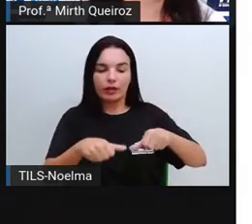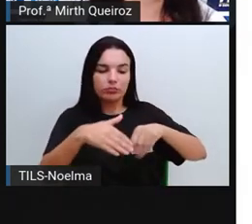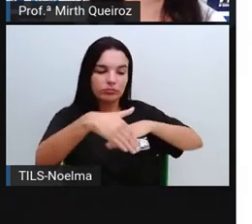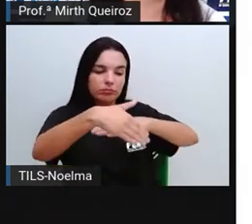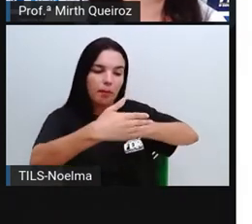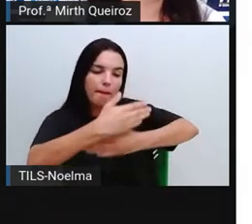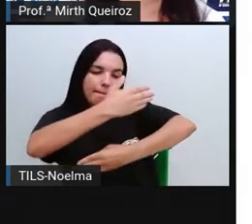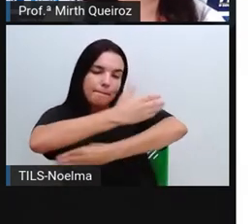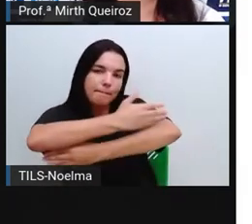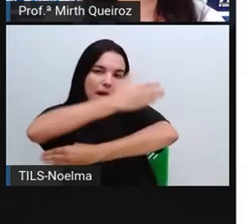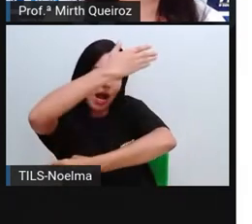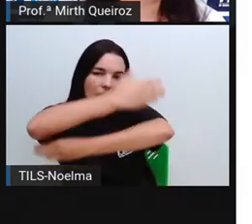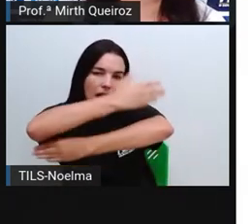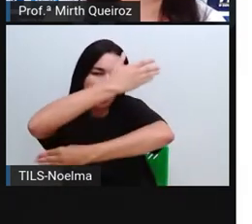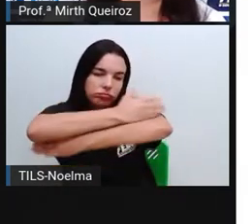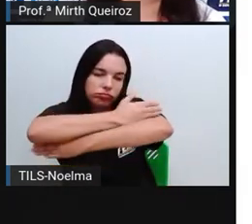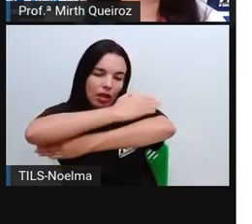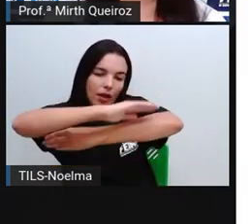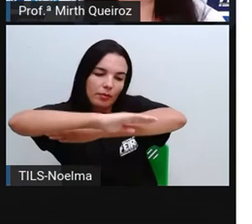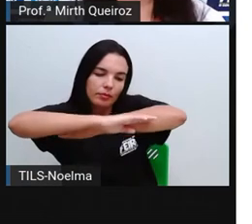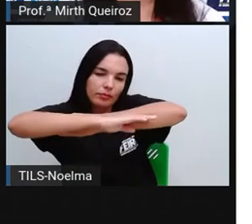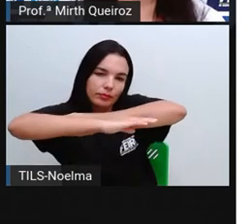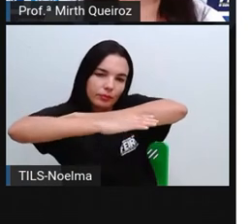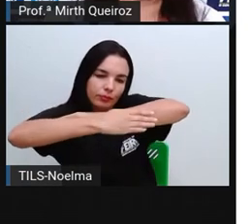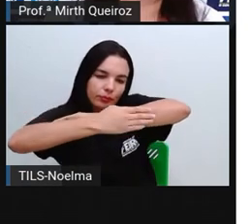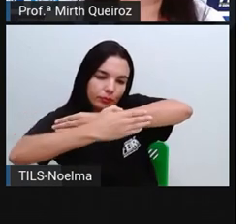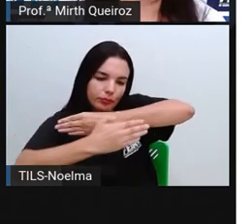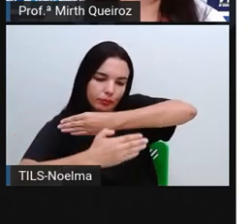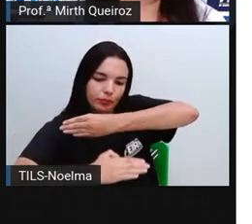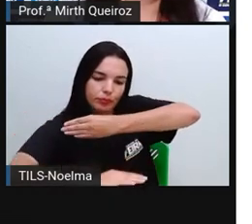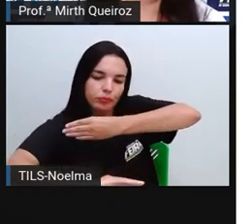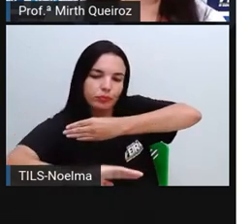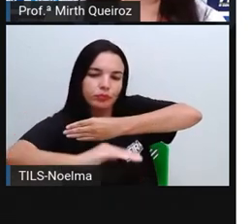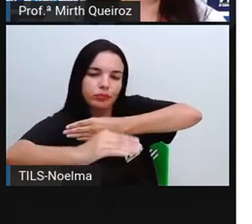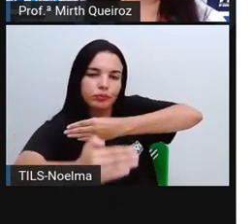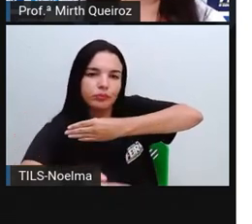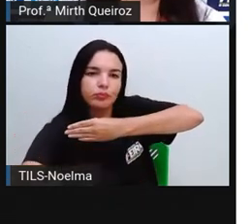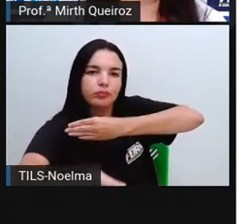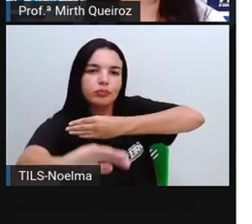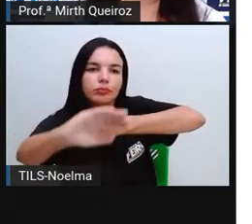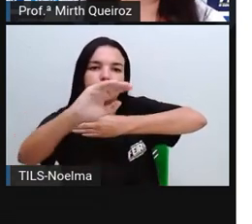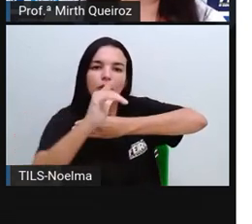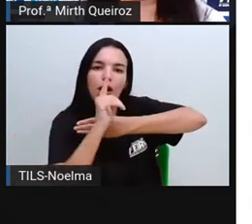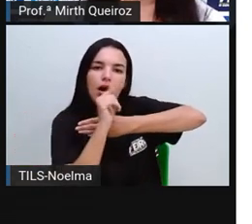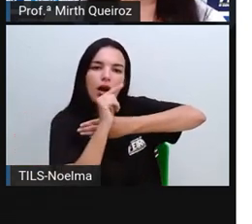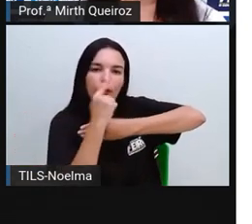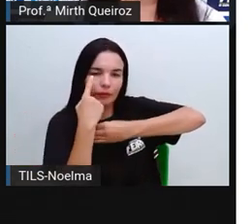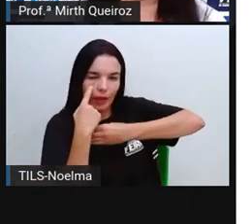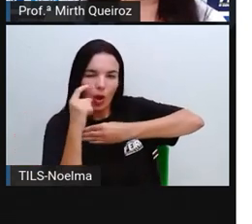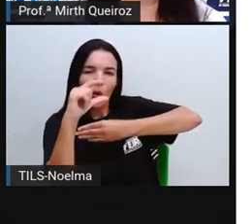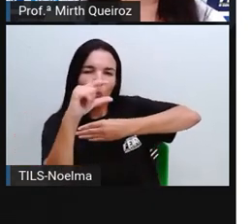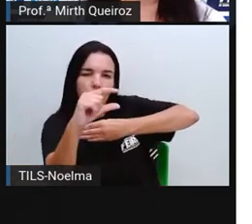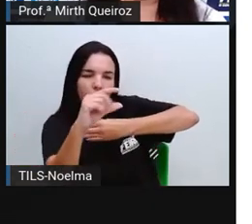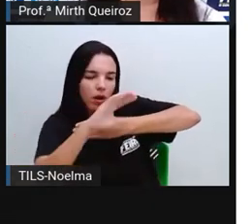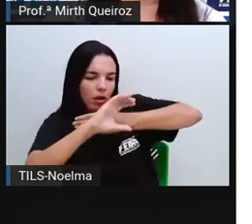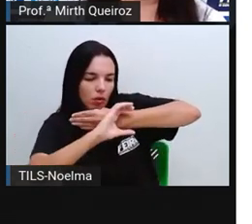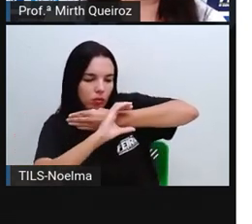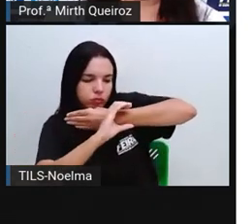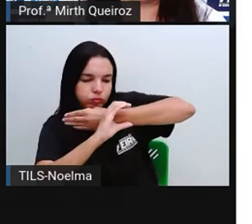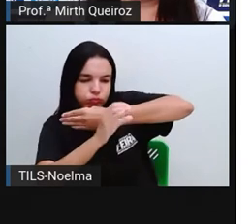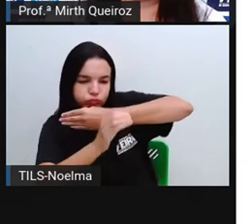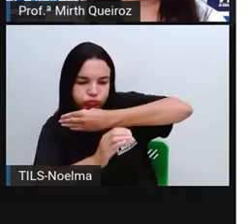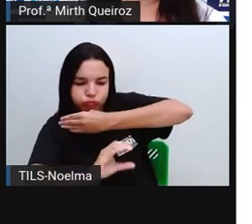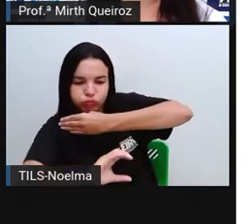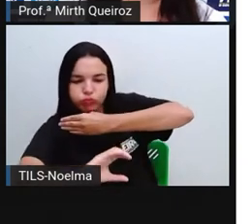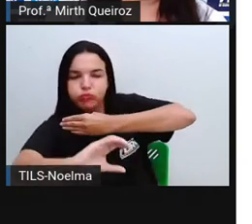através de uma entrada, sendo conduzida até um combuto forçado. Olha só, tem um pequeno orifício, um pequeno duplo aqui, né? Tem espaço aqui, um